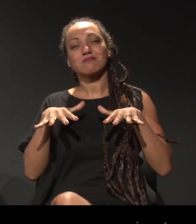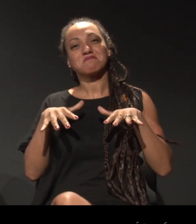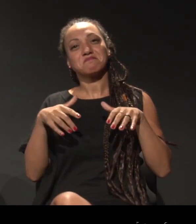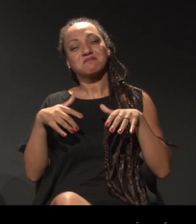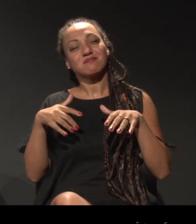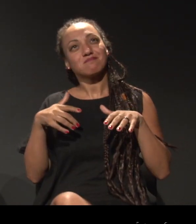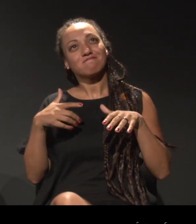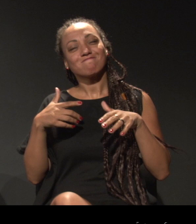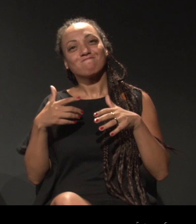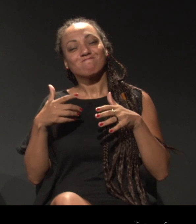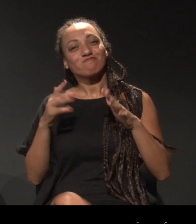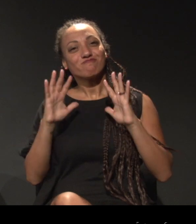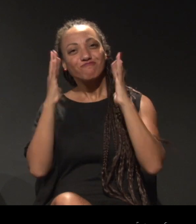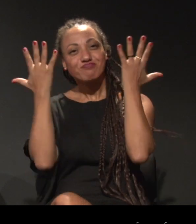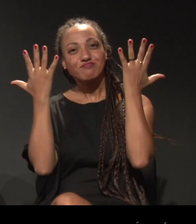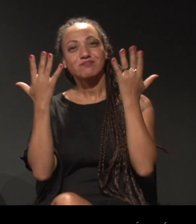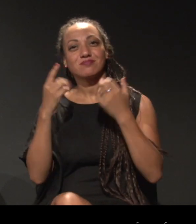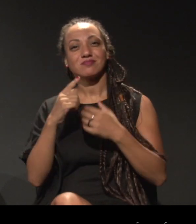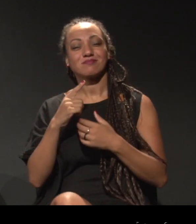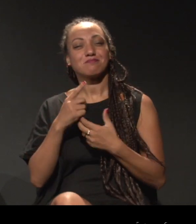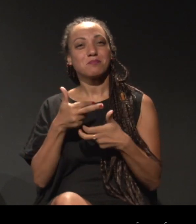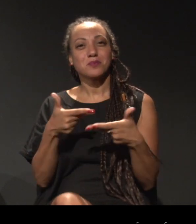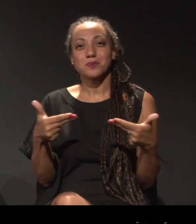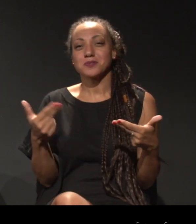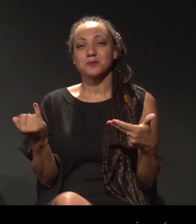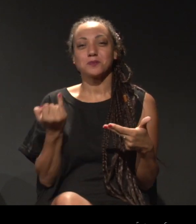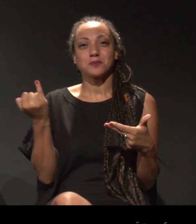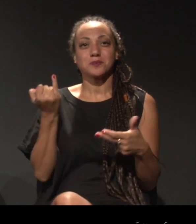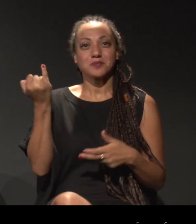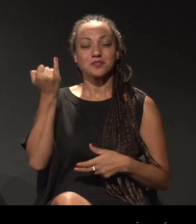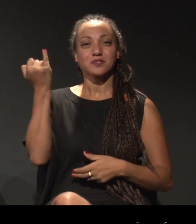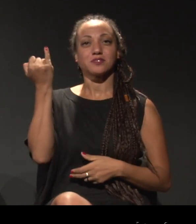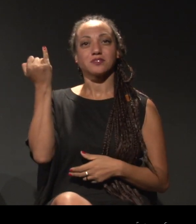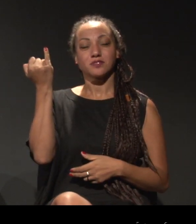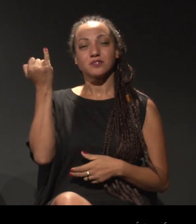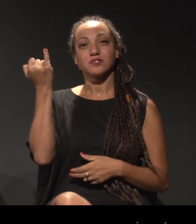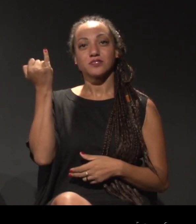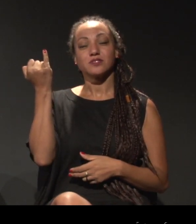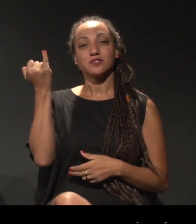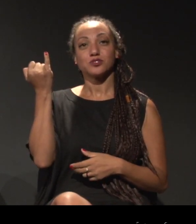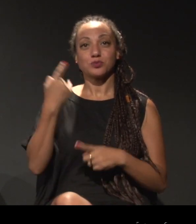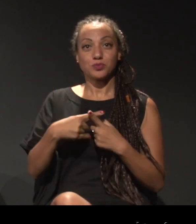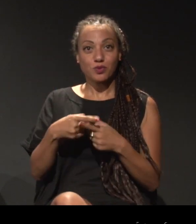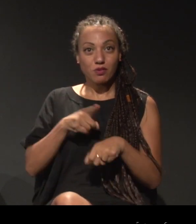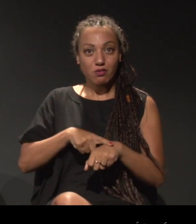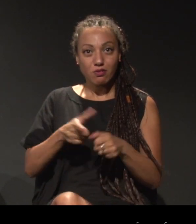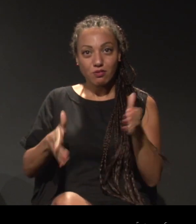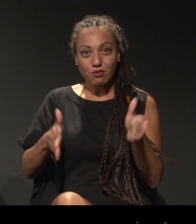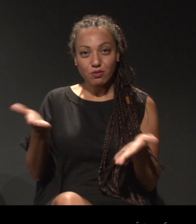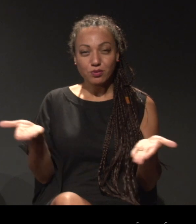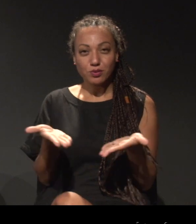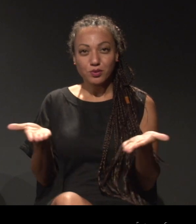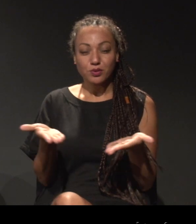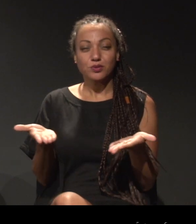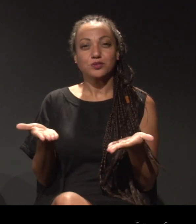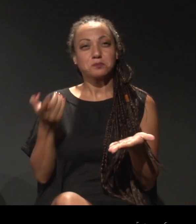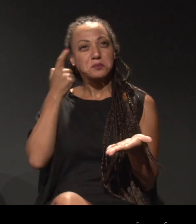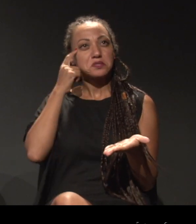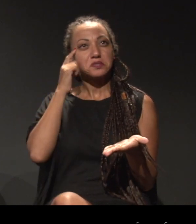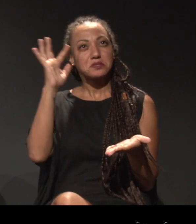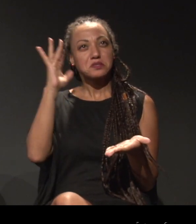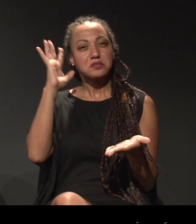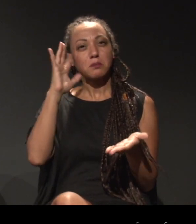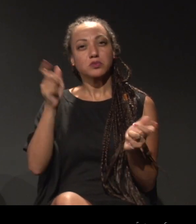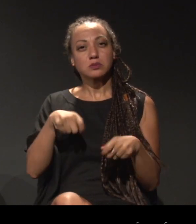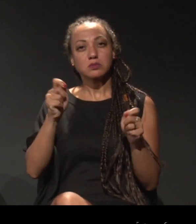algo que é tão importante nesses tempos que estamos vivendo, a possibilidade de